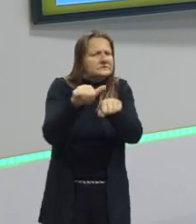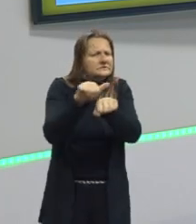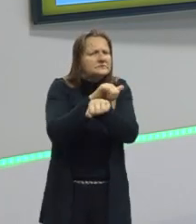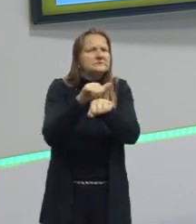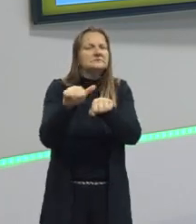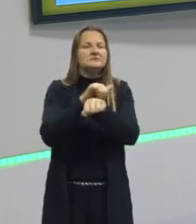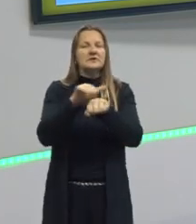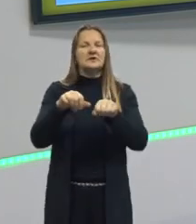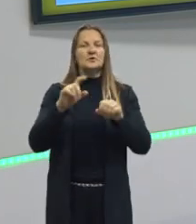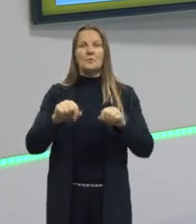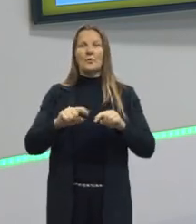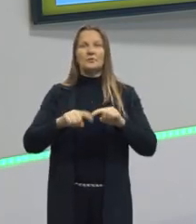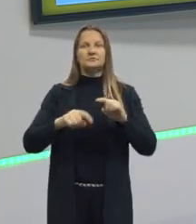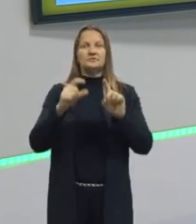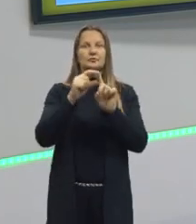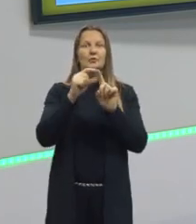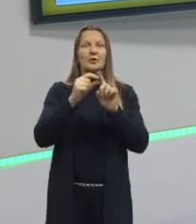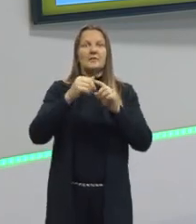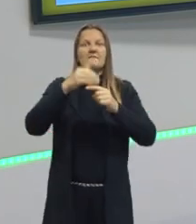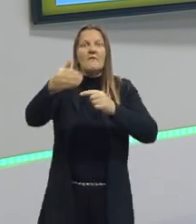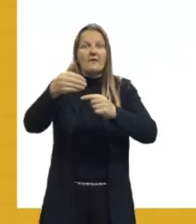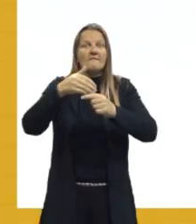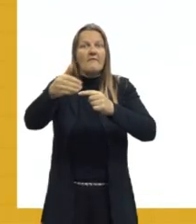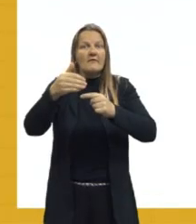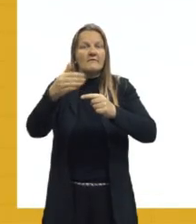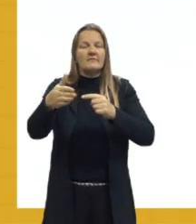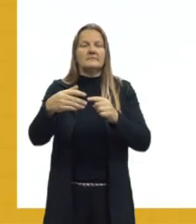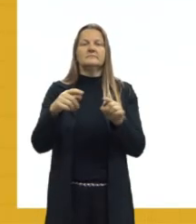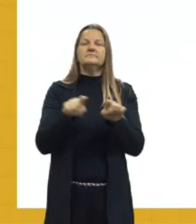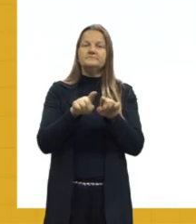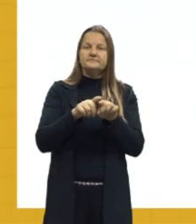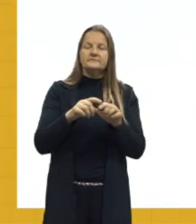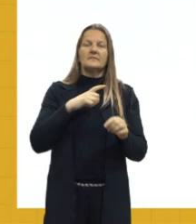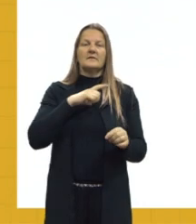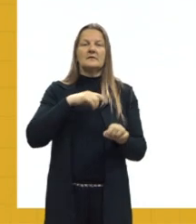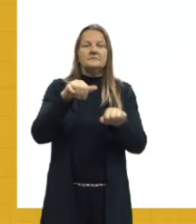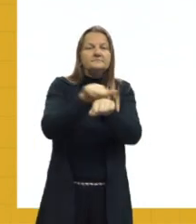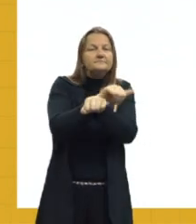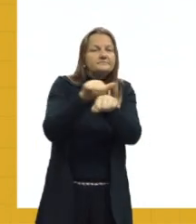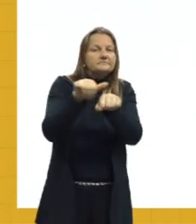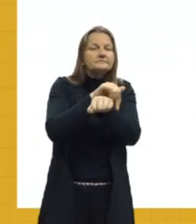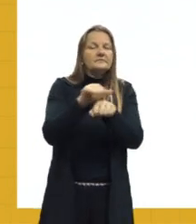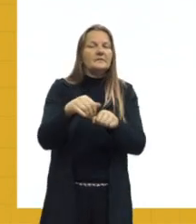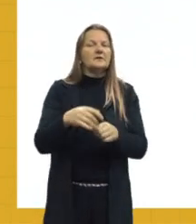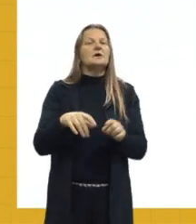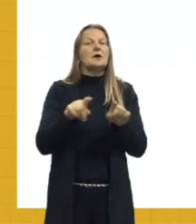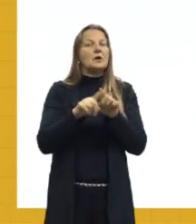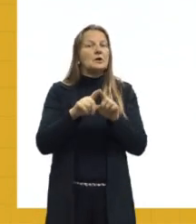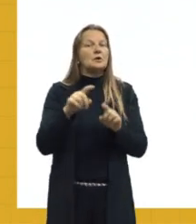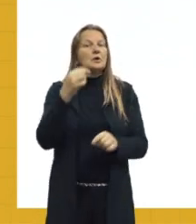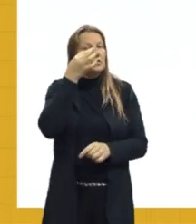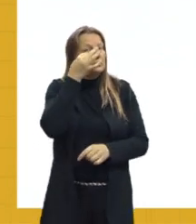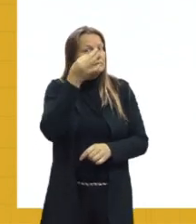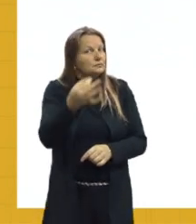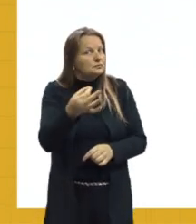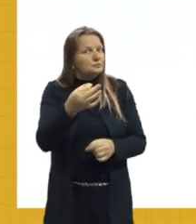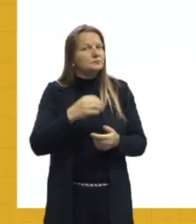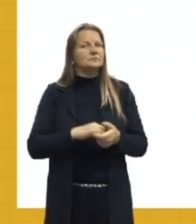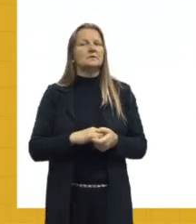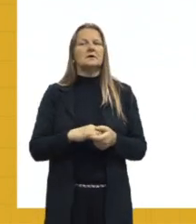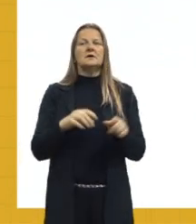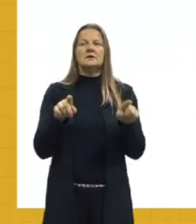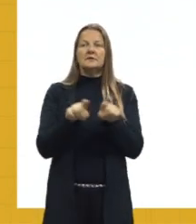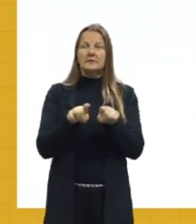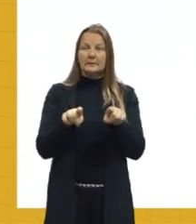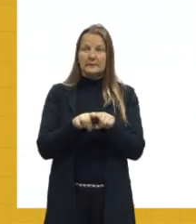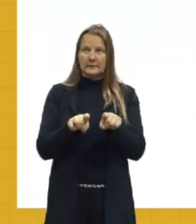não sair tanto dólar da nossa economia. Outra coisa também que chama atenção em relação a esses déficits, tá, é